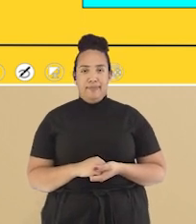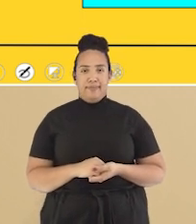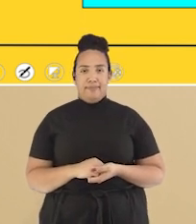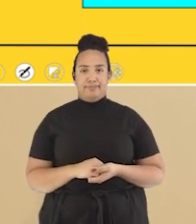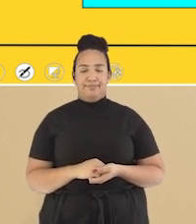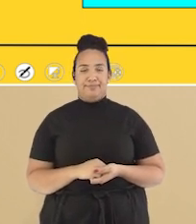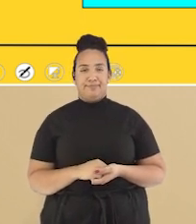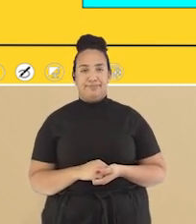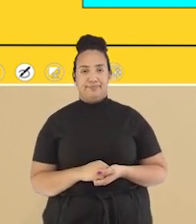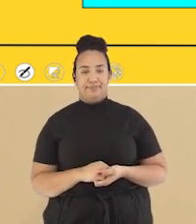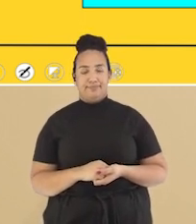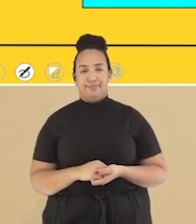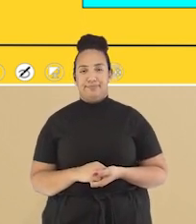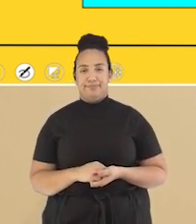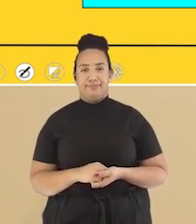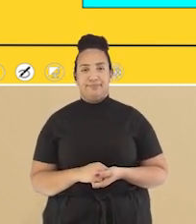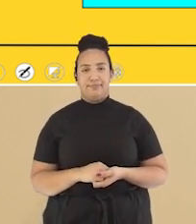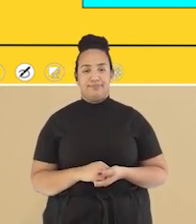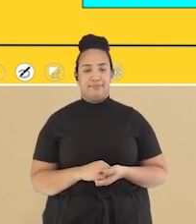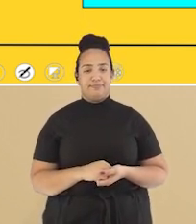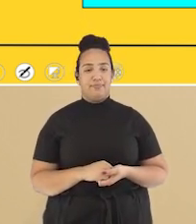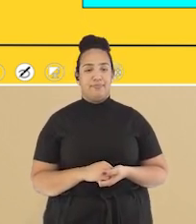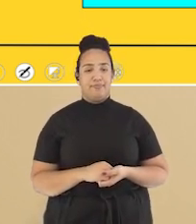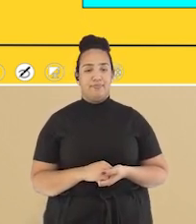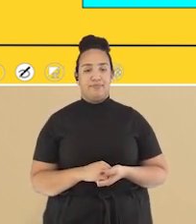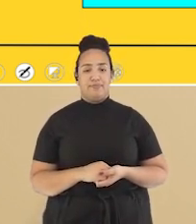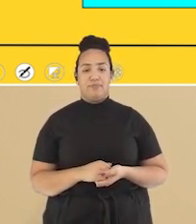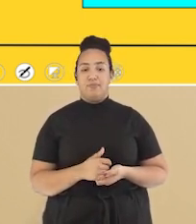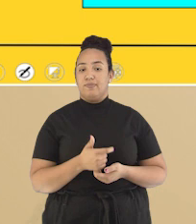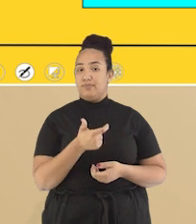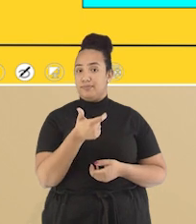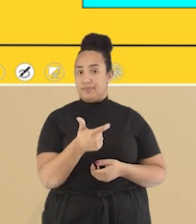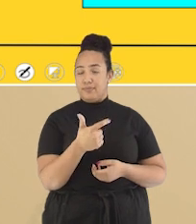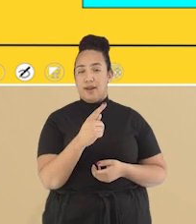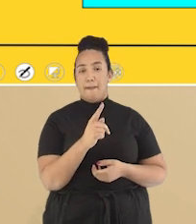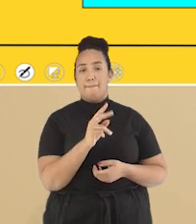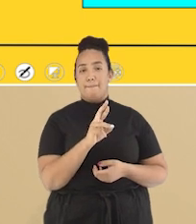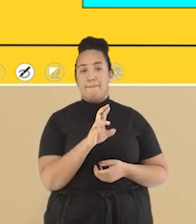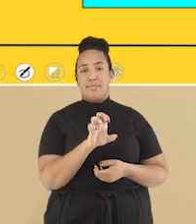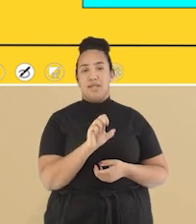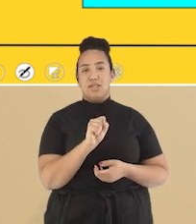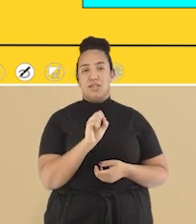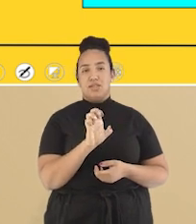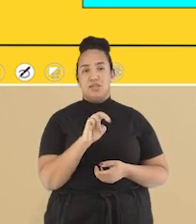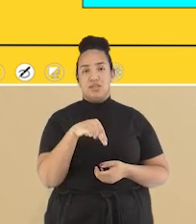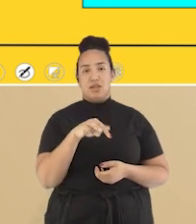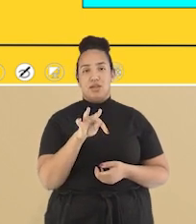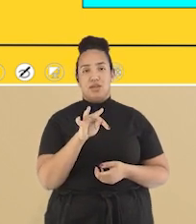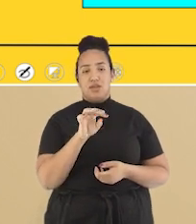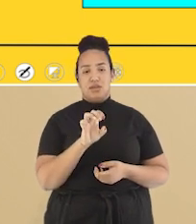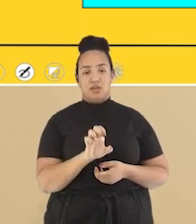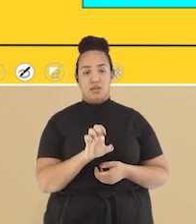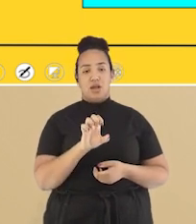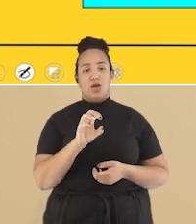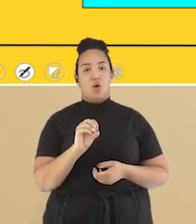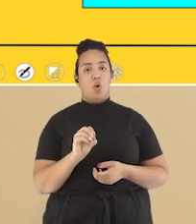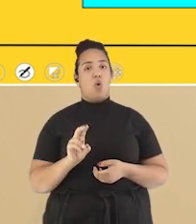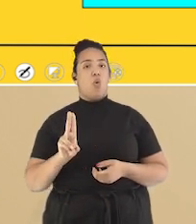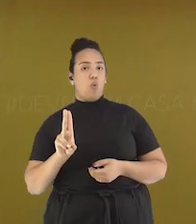na última sílaba E a palavra presenteou Também é uma palavra oxítona Presenteou